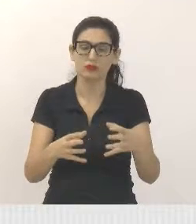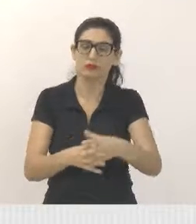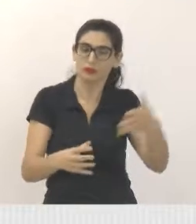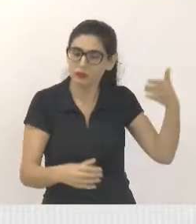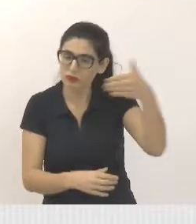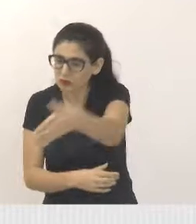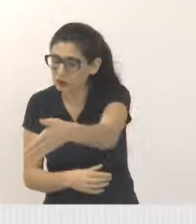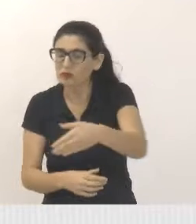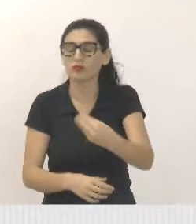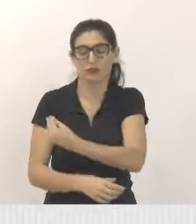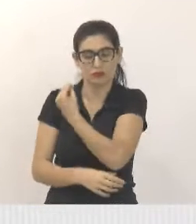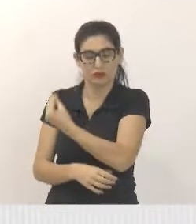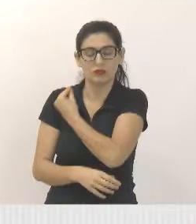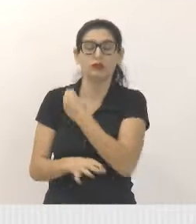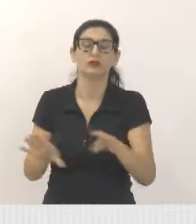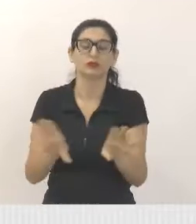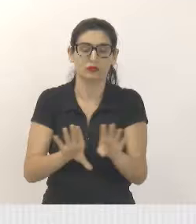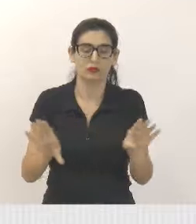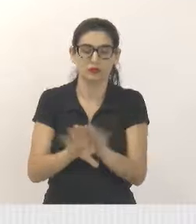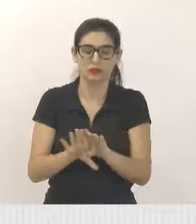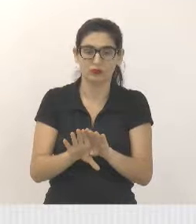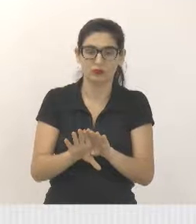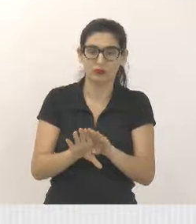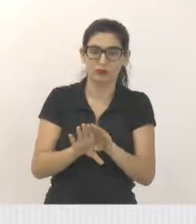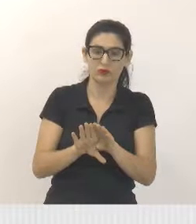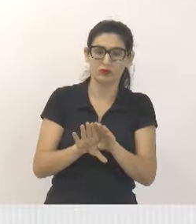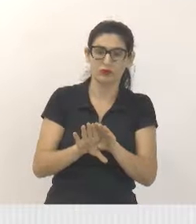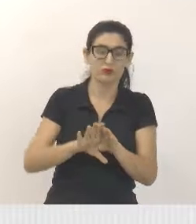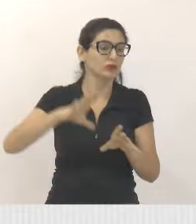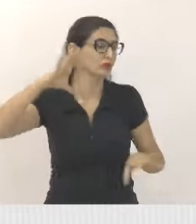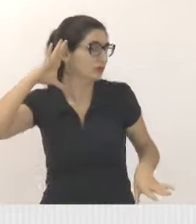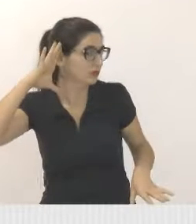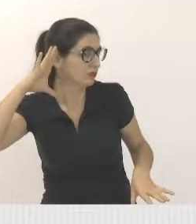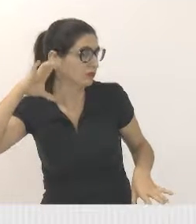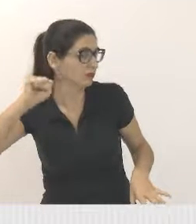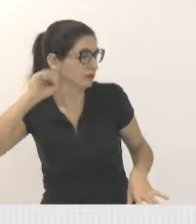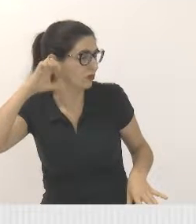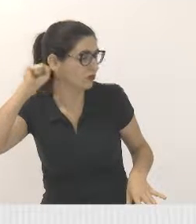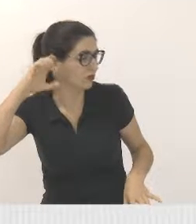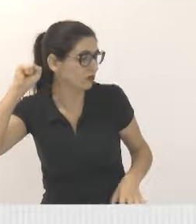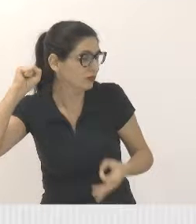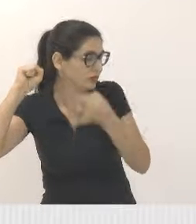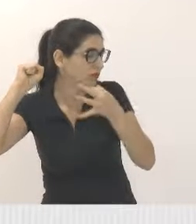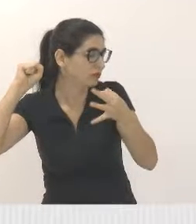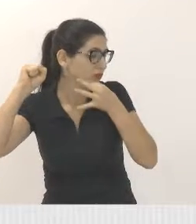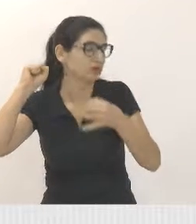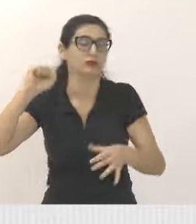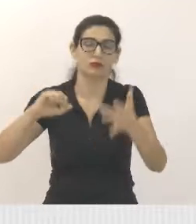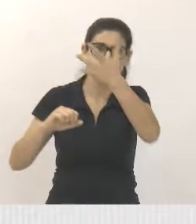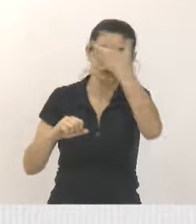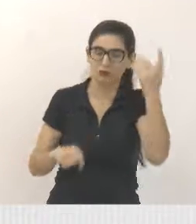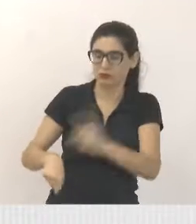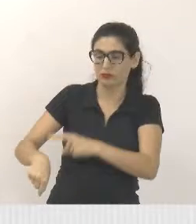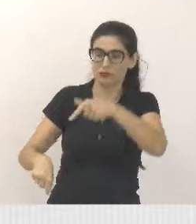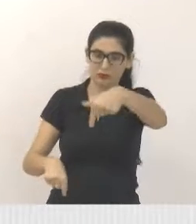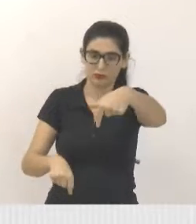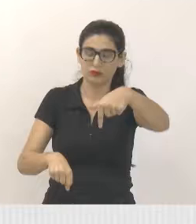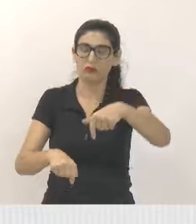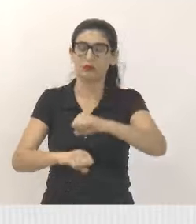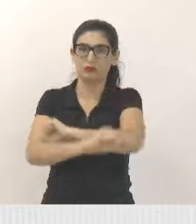mas pontualmente indo lá, ouvindo os cidadãos, ouvindo o jacareense, sete horas da manhã,